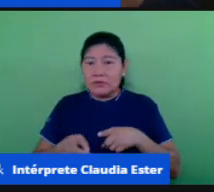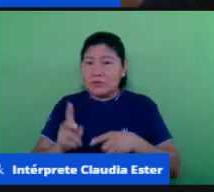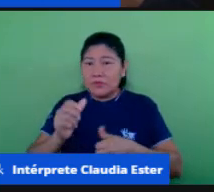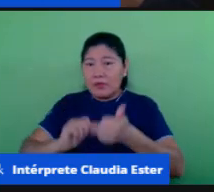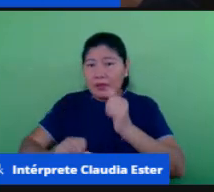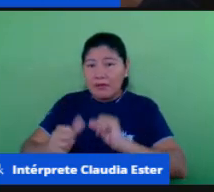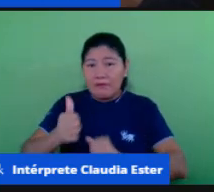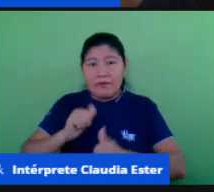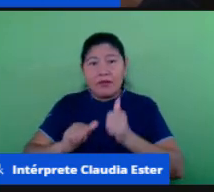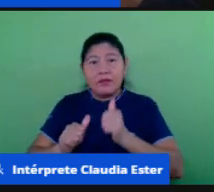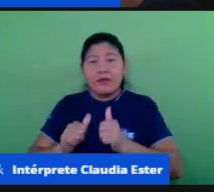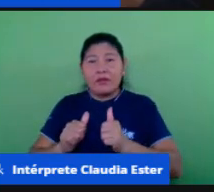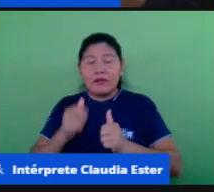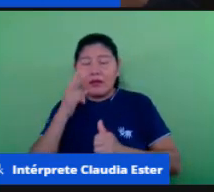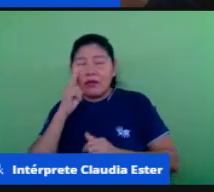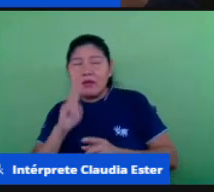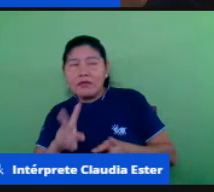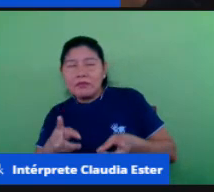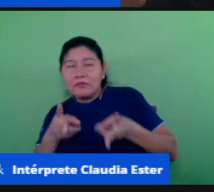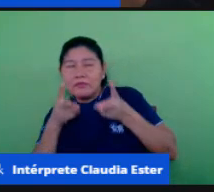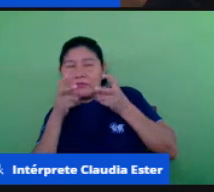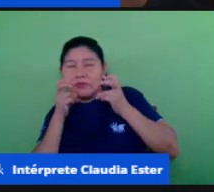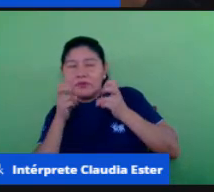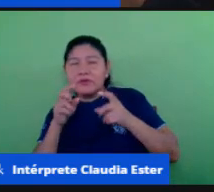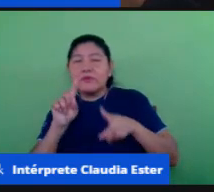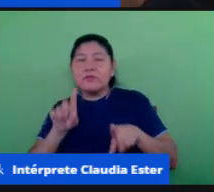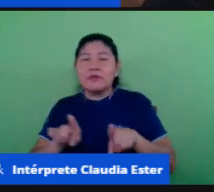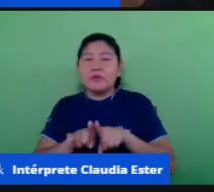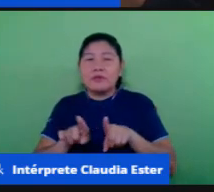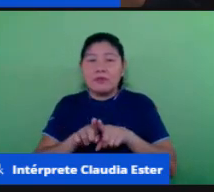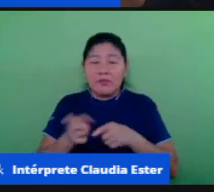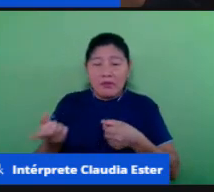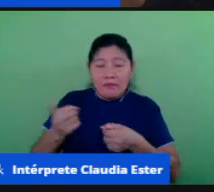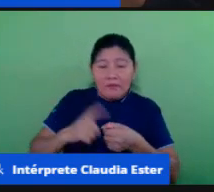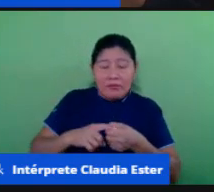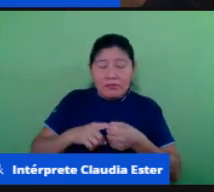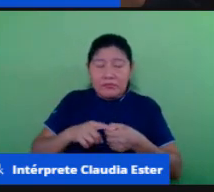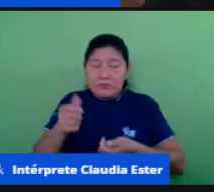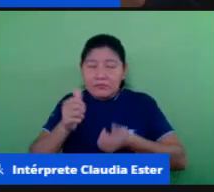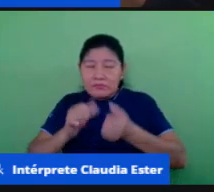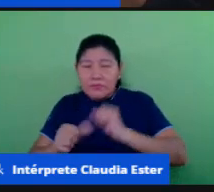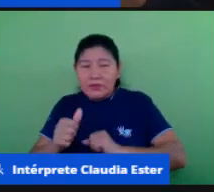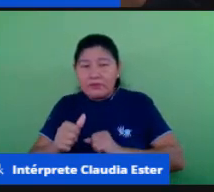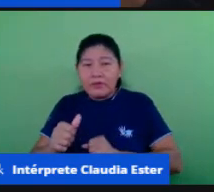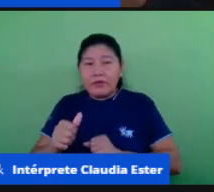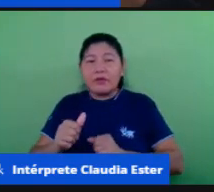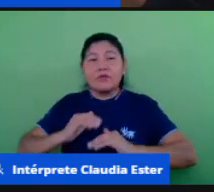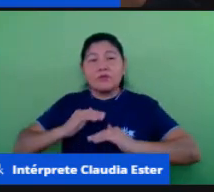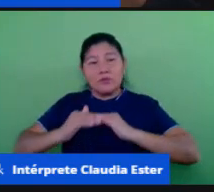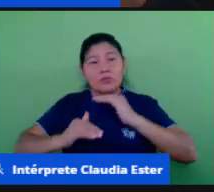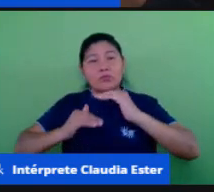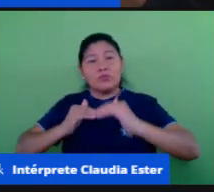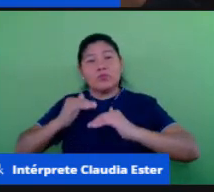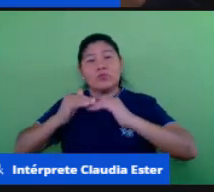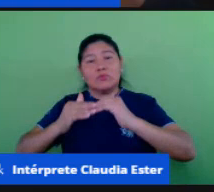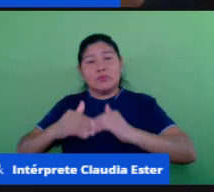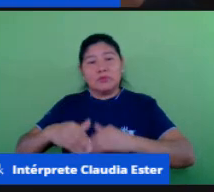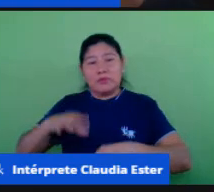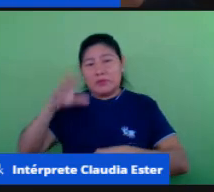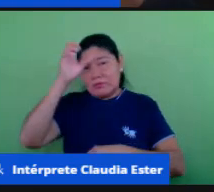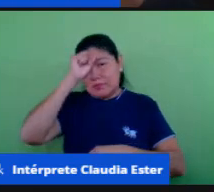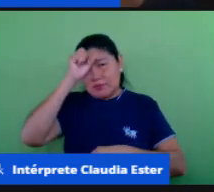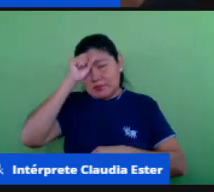diagnosticando reavaliando né acompanhamento da aprendizagem é avaliação permanente né